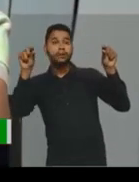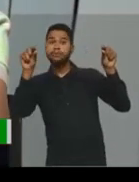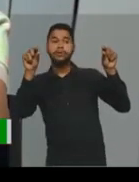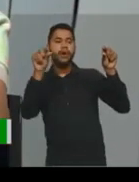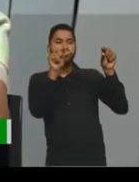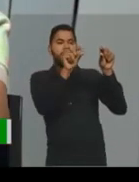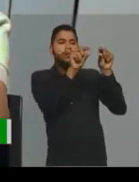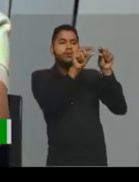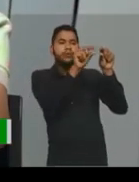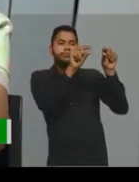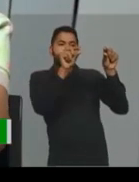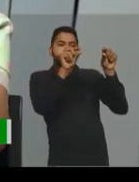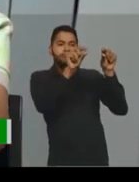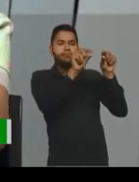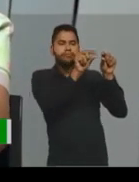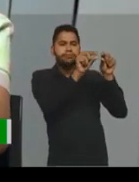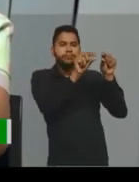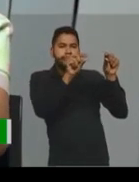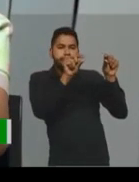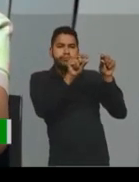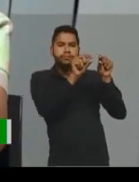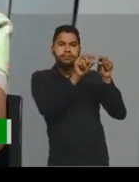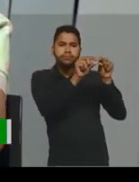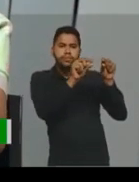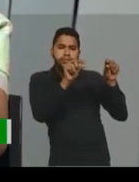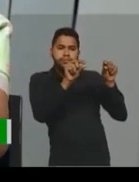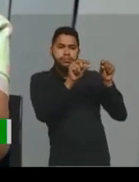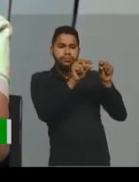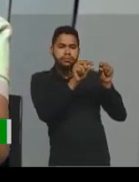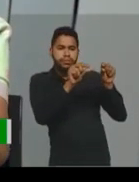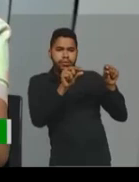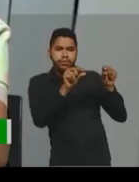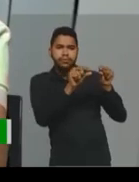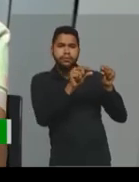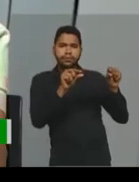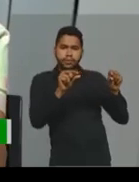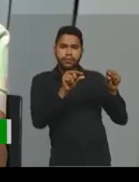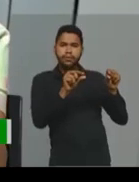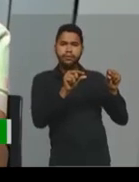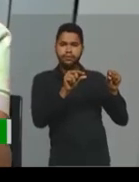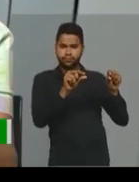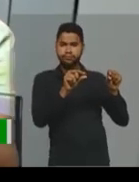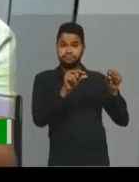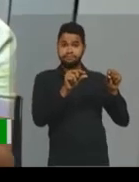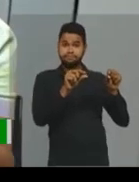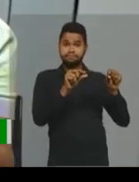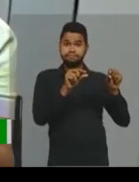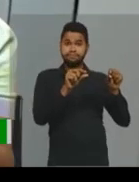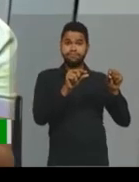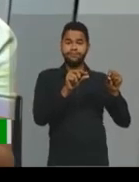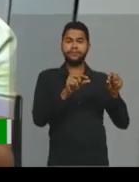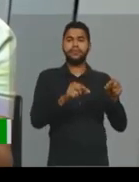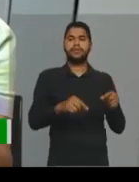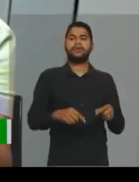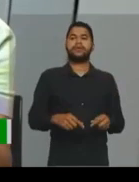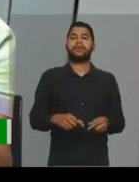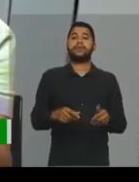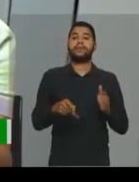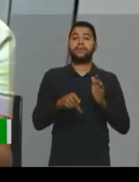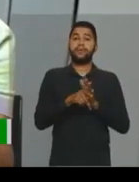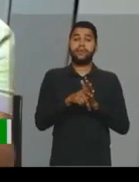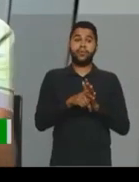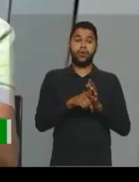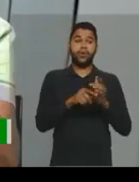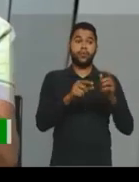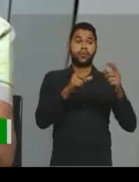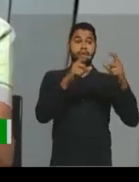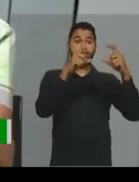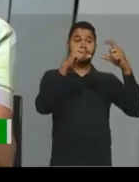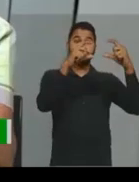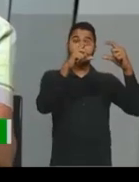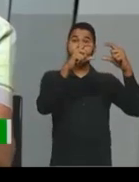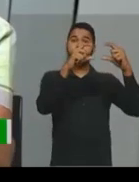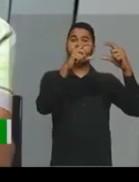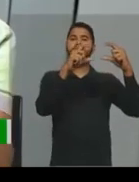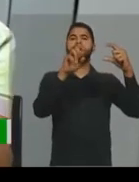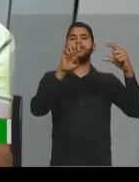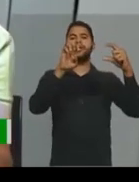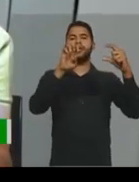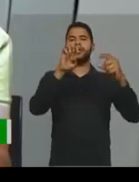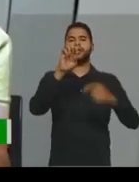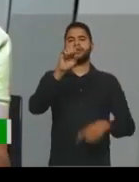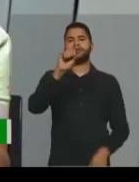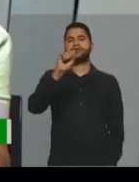parte daquela linha. Então, terminou, passa para a linha de baixo. Um conjunto de versos vai formar uma